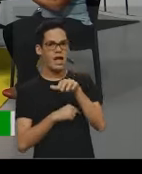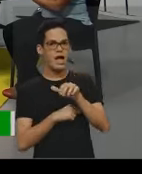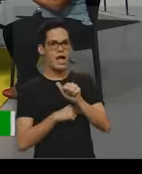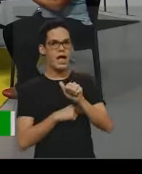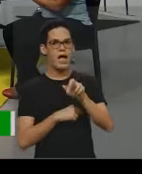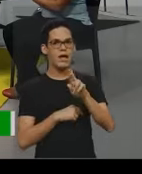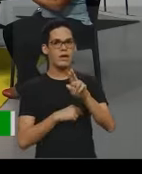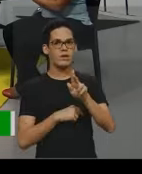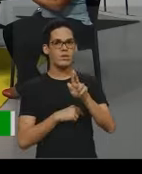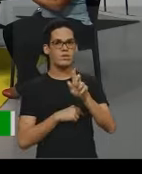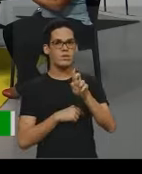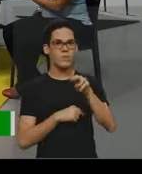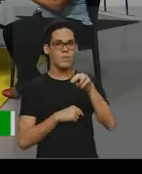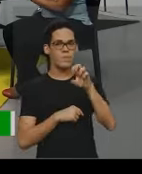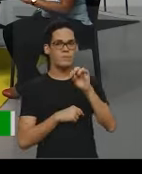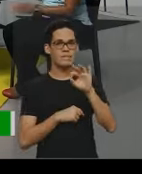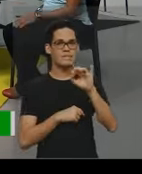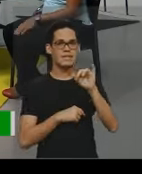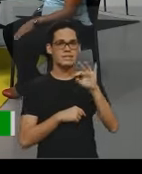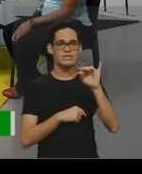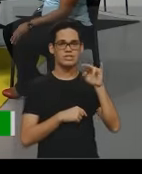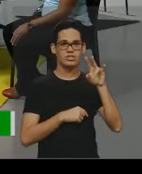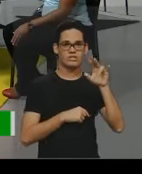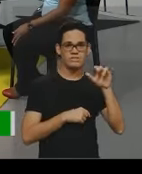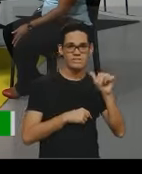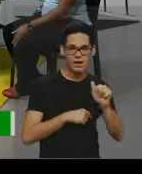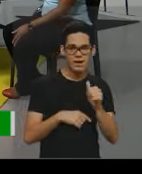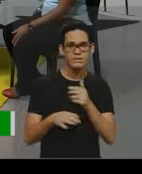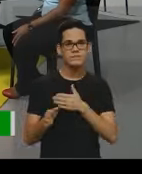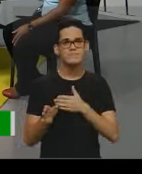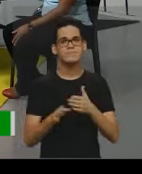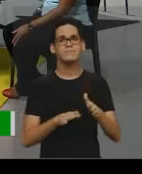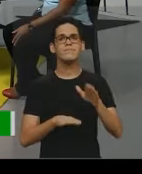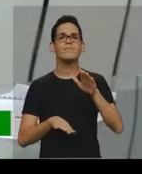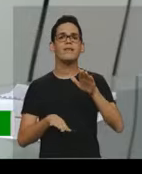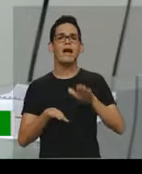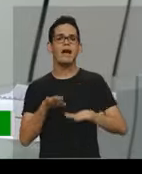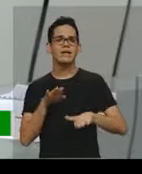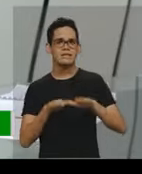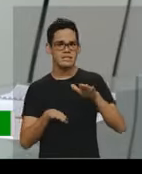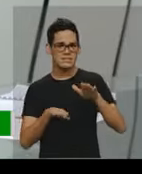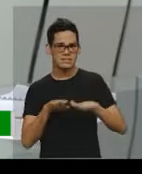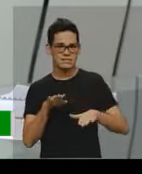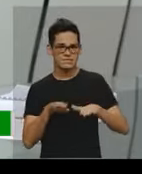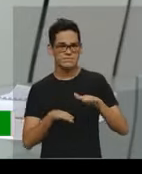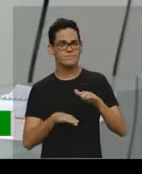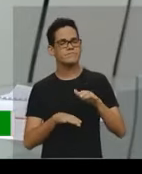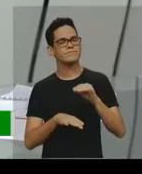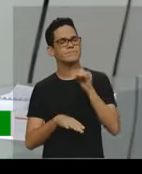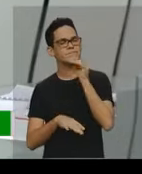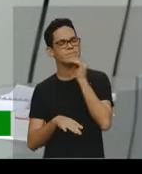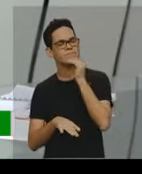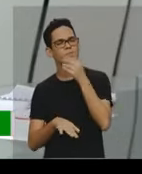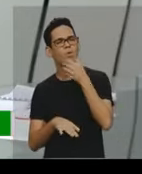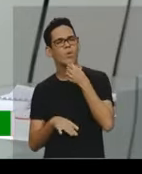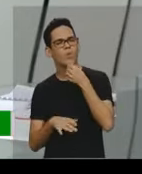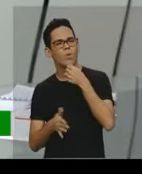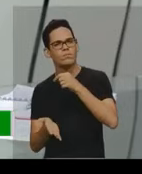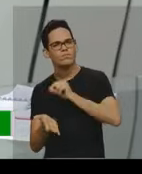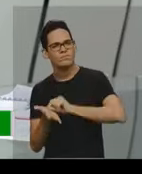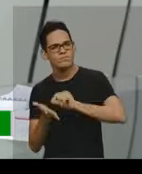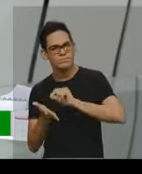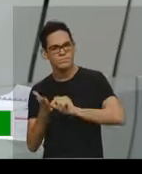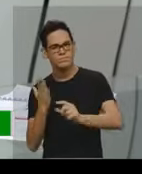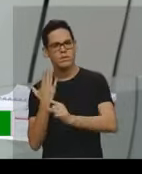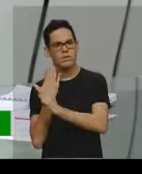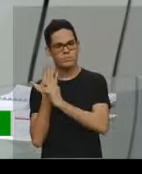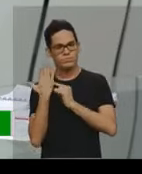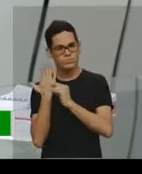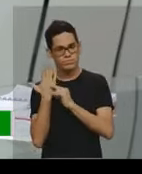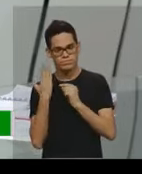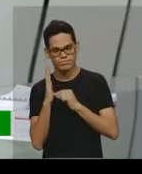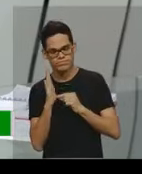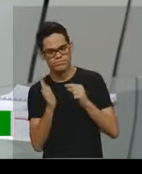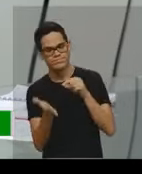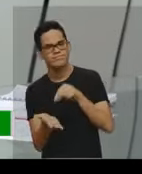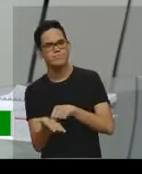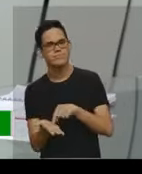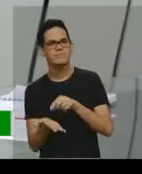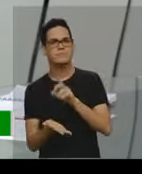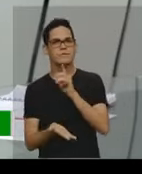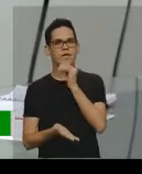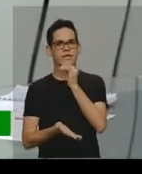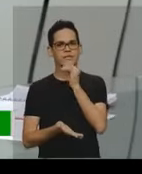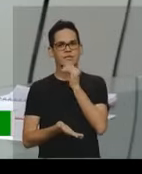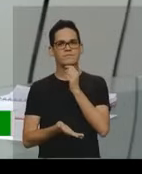que a professora Guilmar falou ali, né, porque às vezes o cronista, como a crônica, tem vários jornais que tinham lá aquela